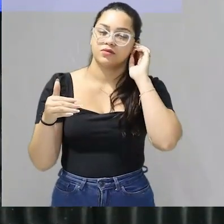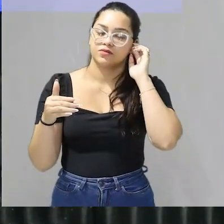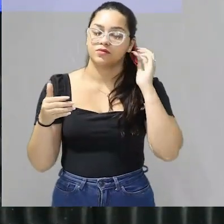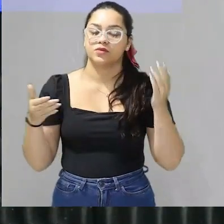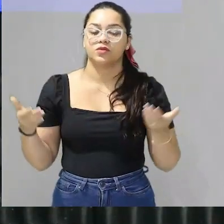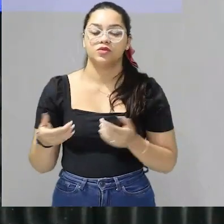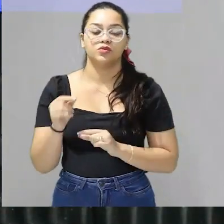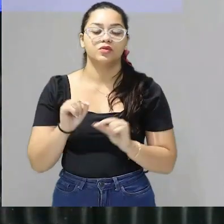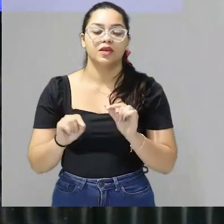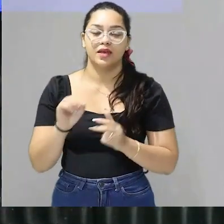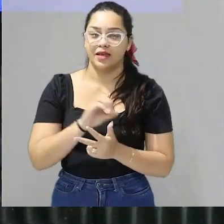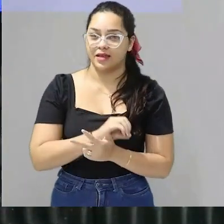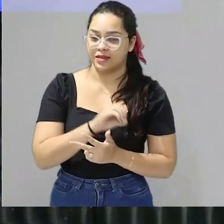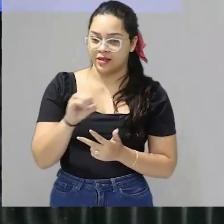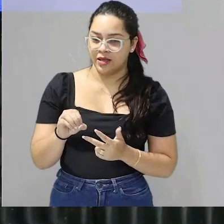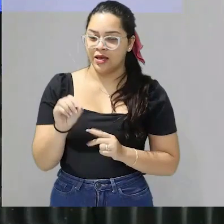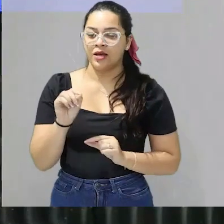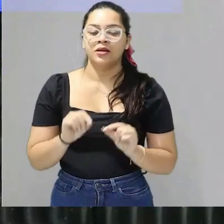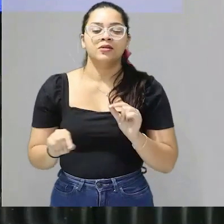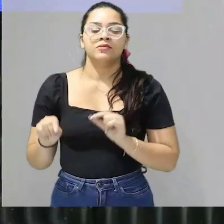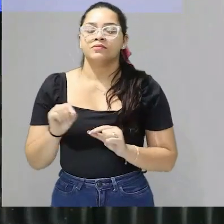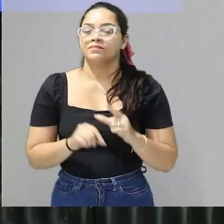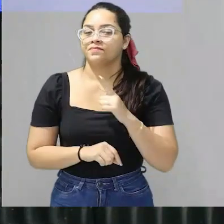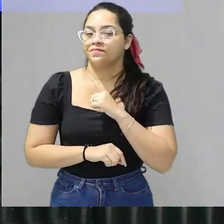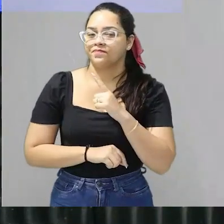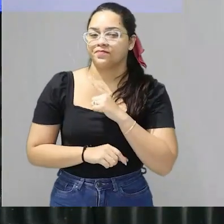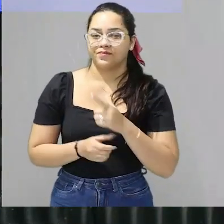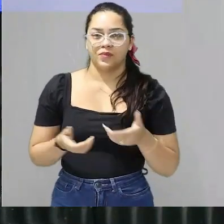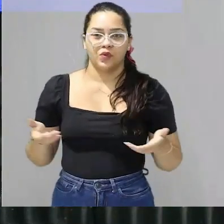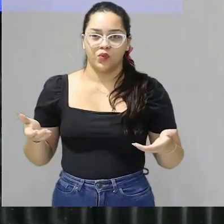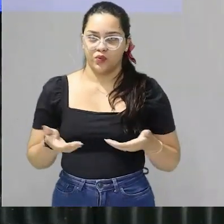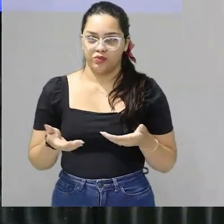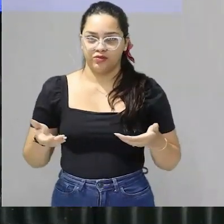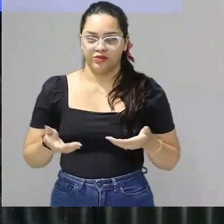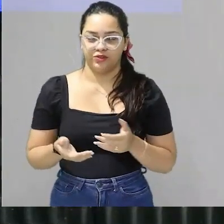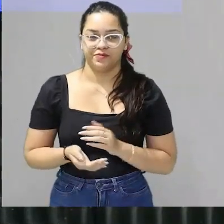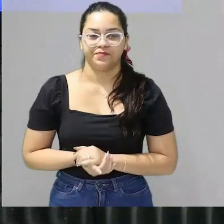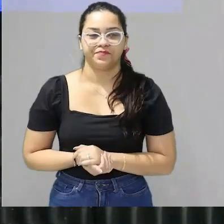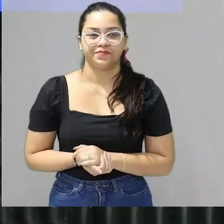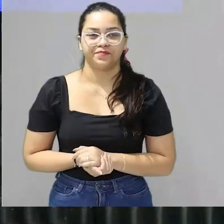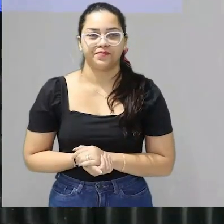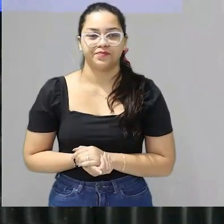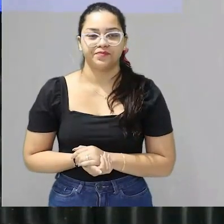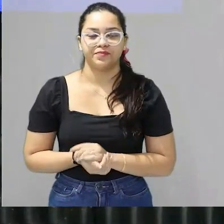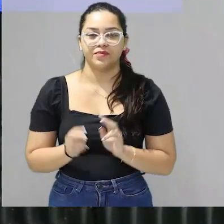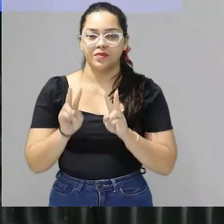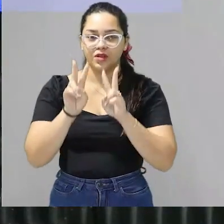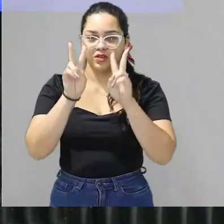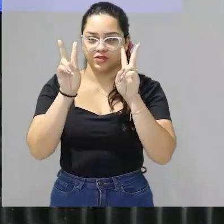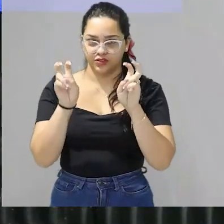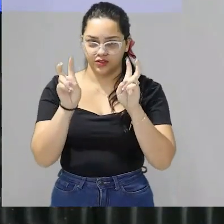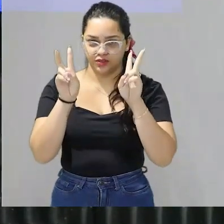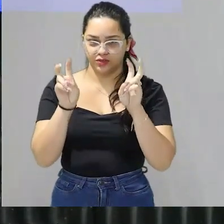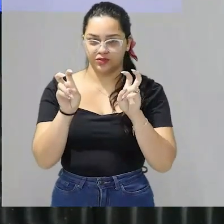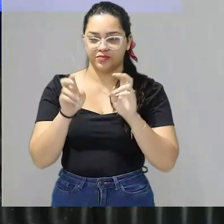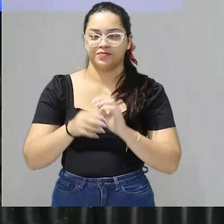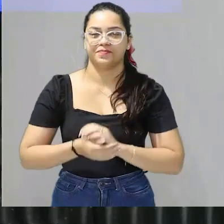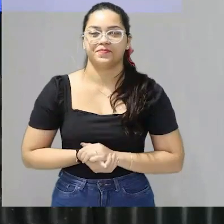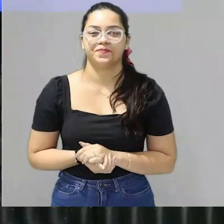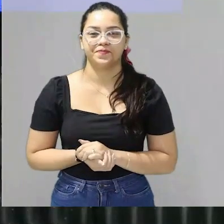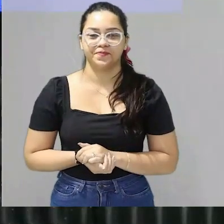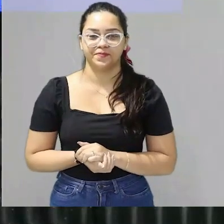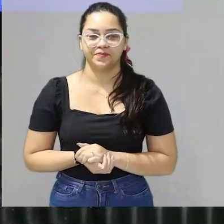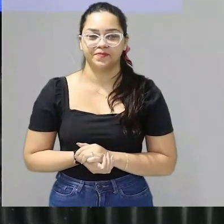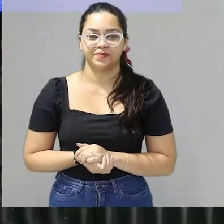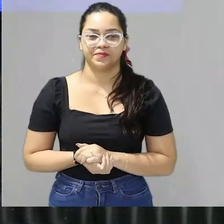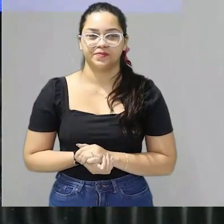aula será o ENEM e o que vamos tratar na aula de hoje? hoje iremos falar sobre título tema e